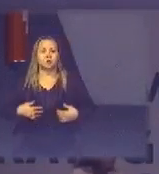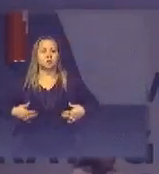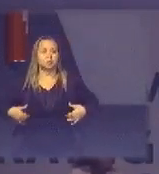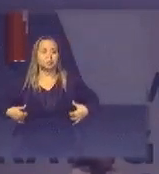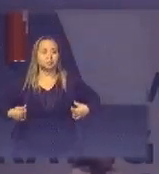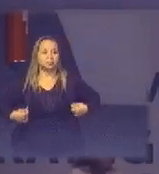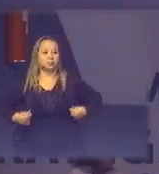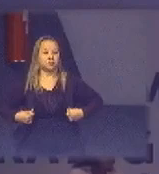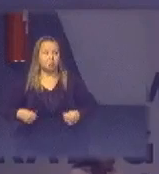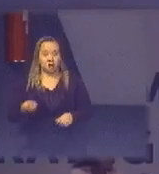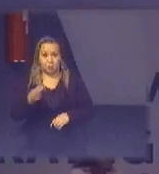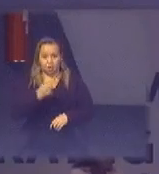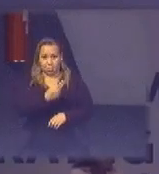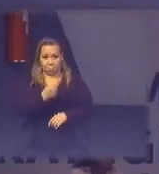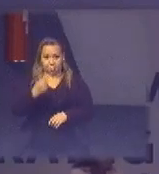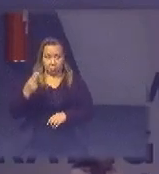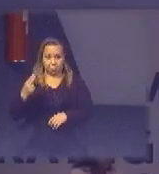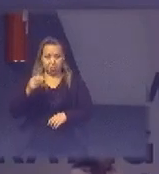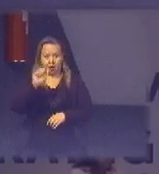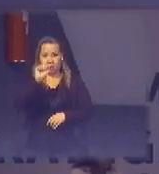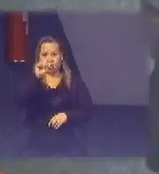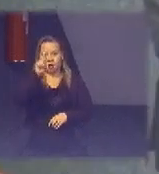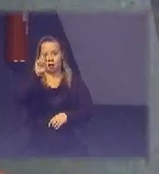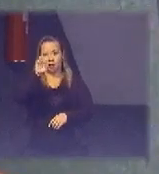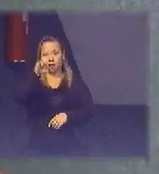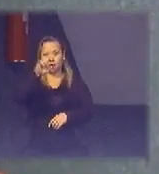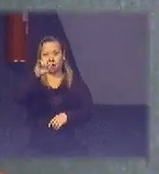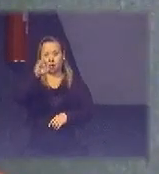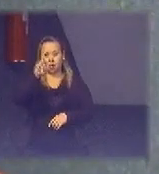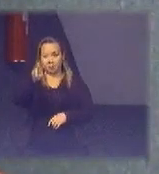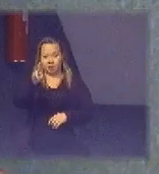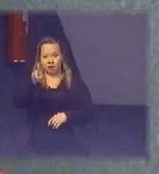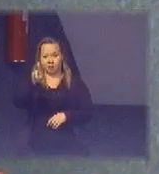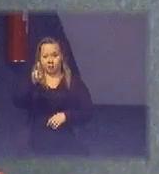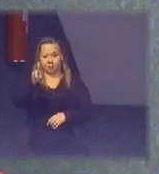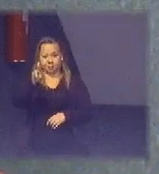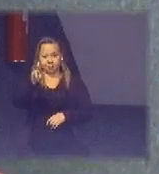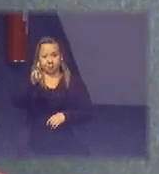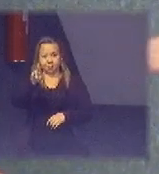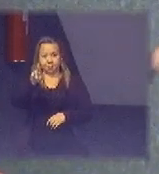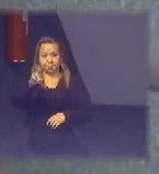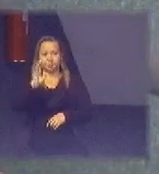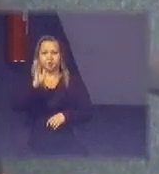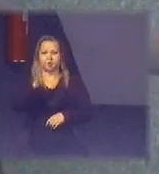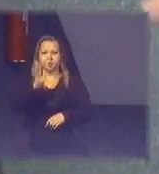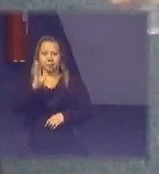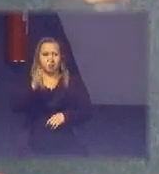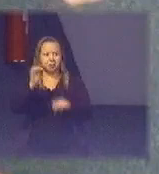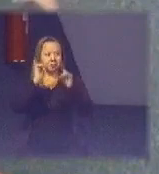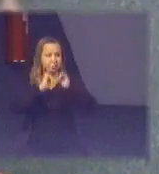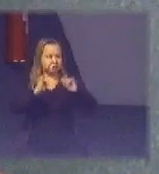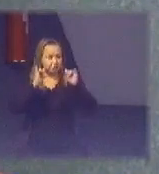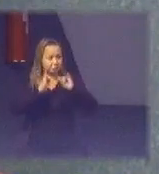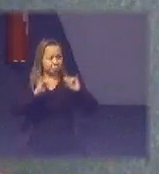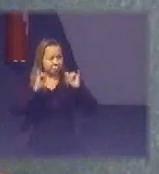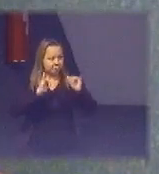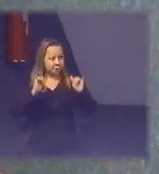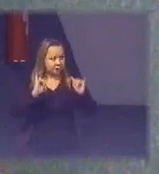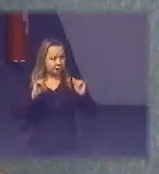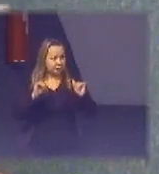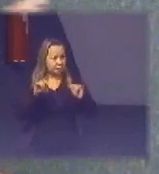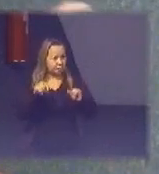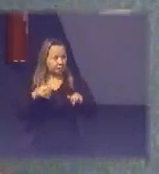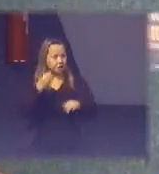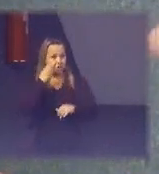meu nome é Ademir Brescancin como já foi anunciado venho de uma de uma